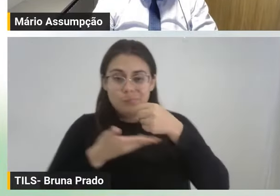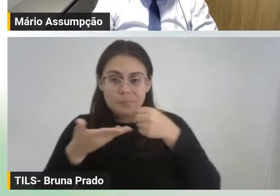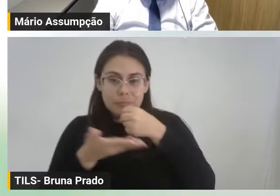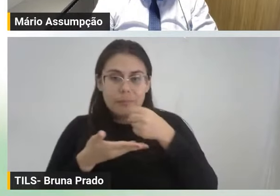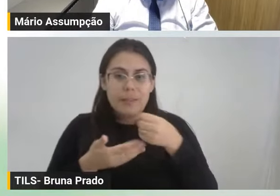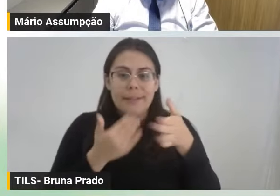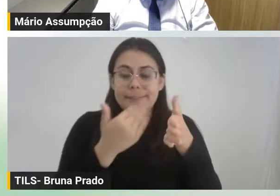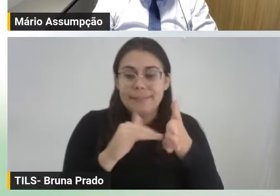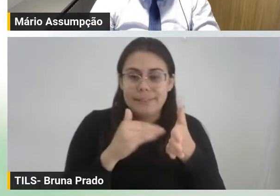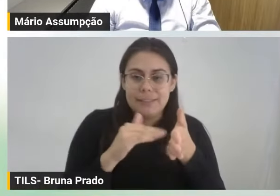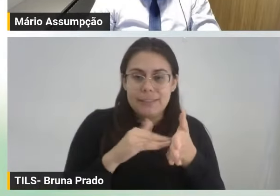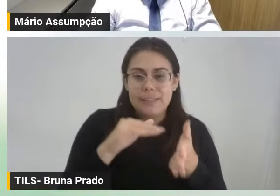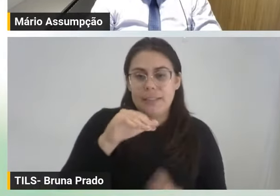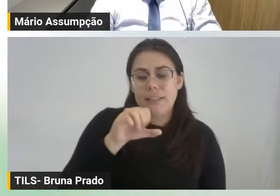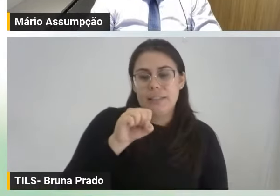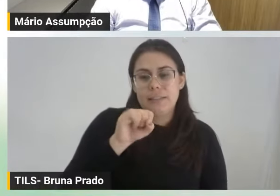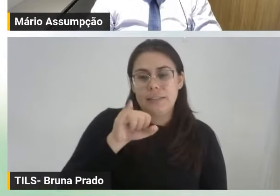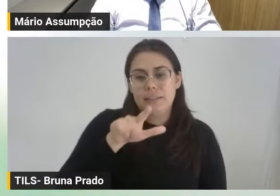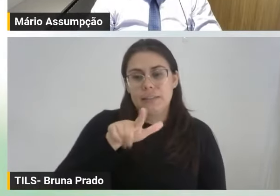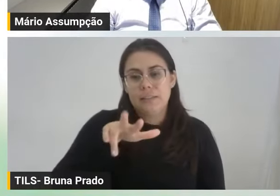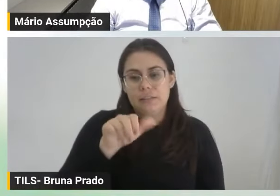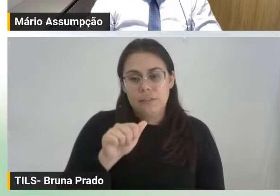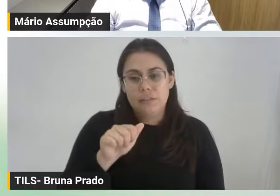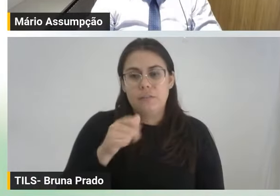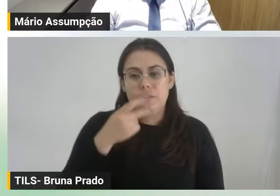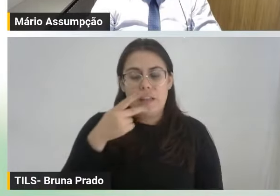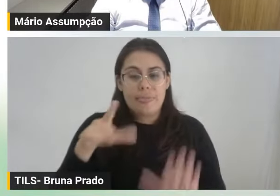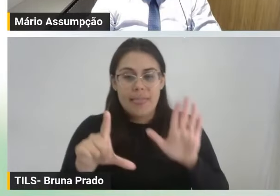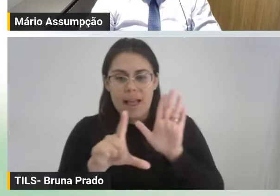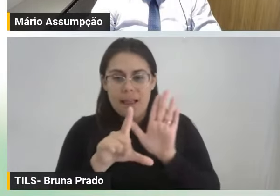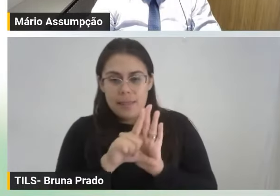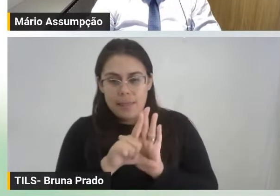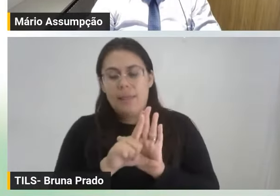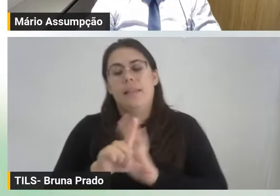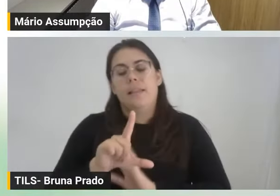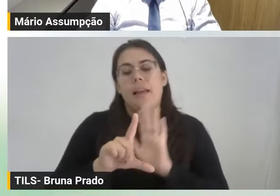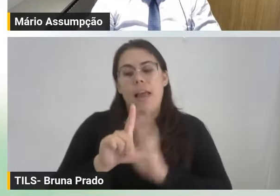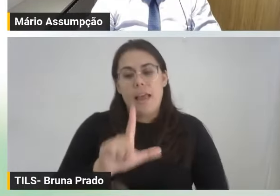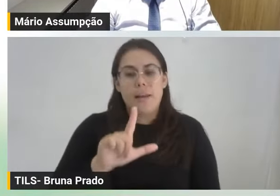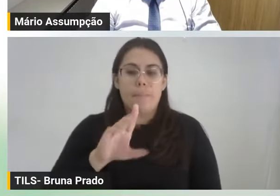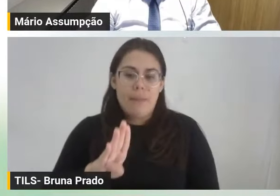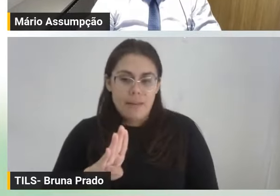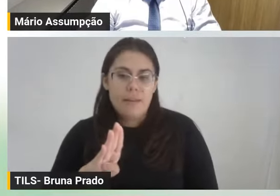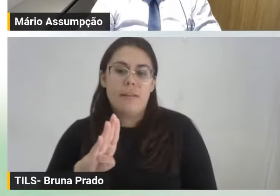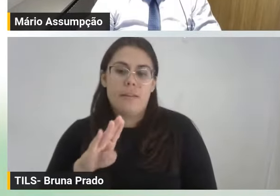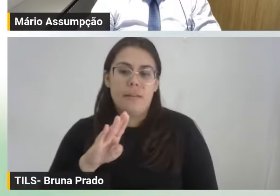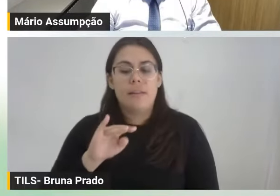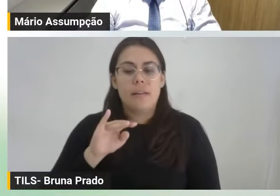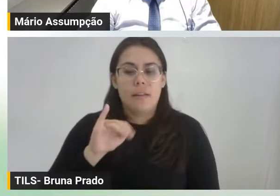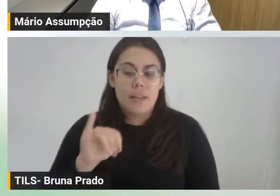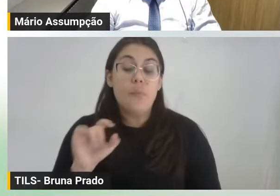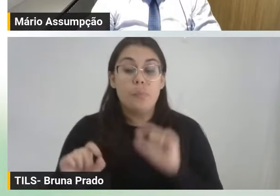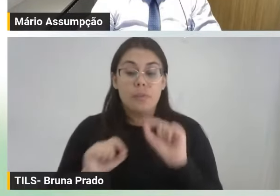no início da sua apresentação a lei da diretriz e base, uma lei específica que hoje trata nos currículos escolares da